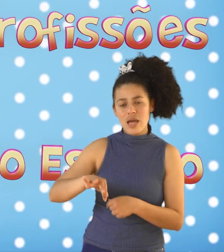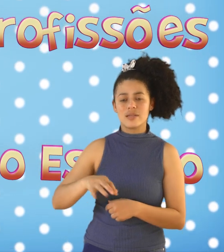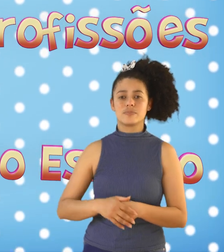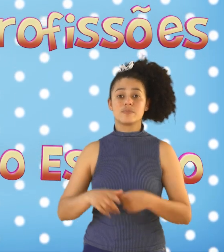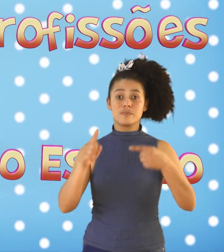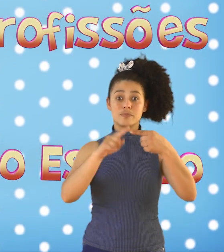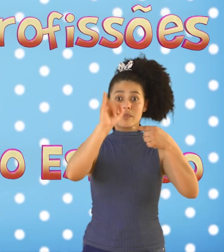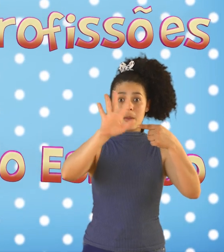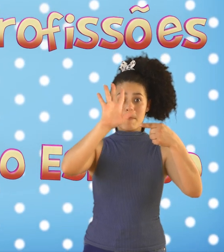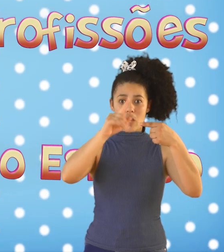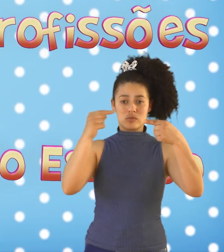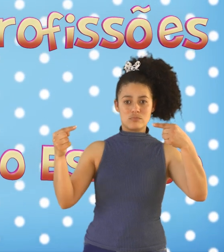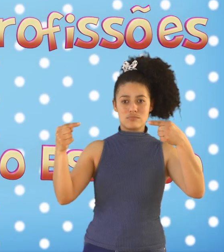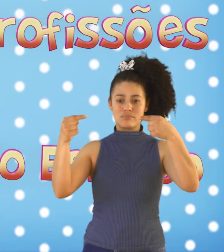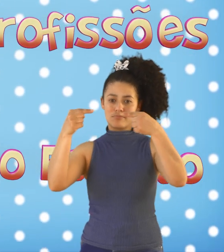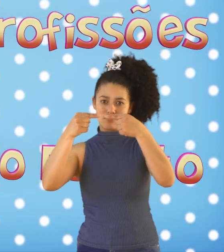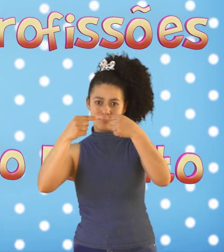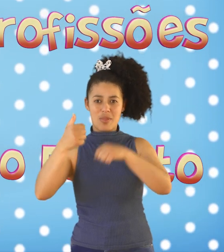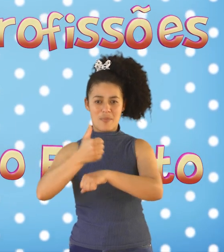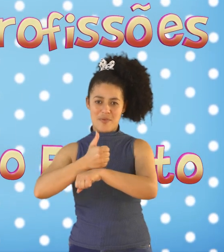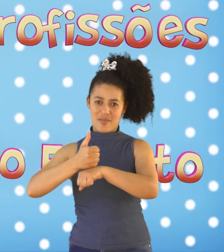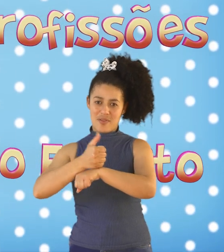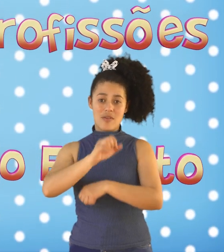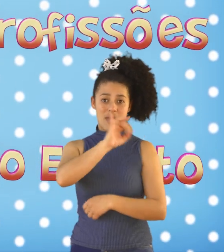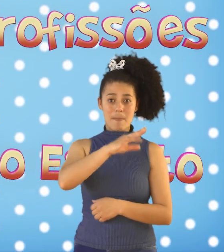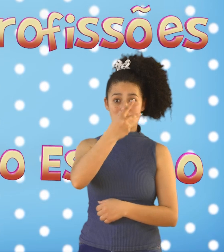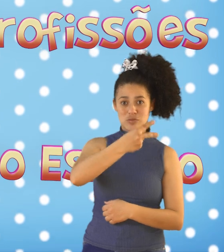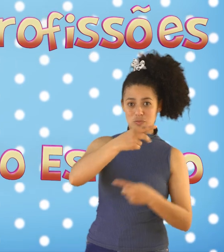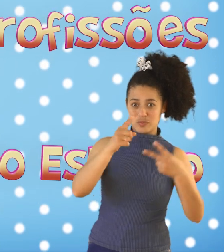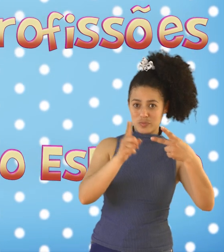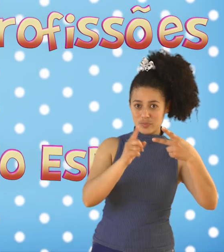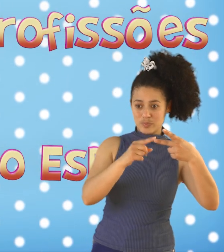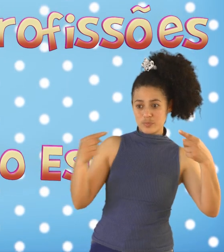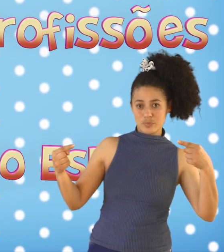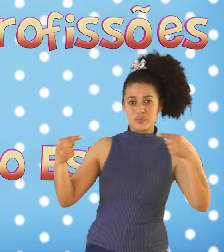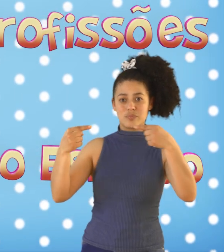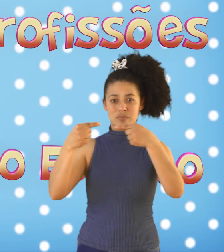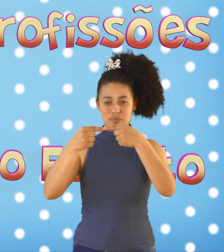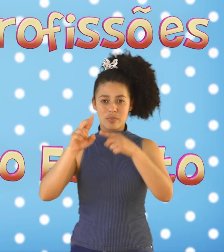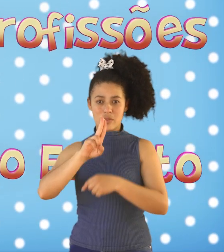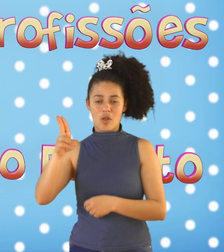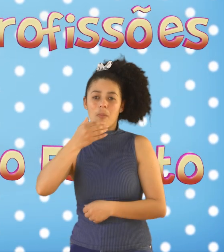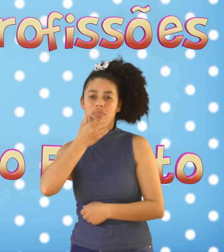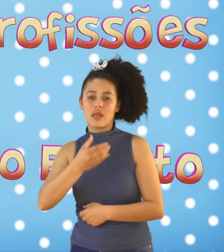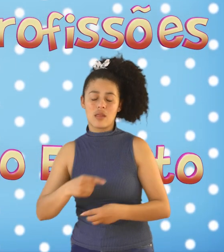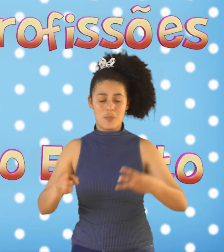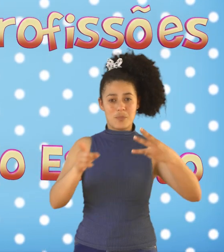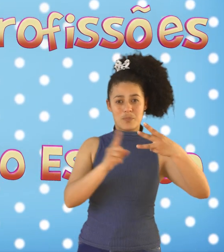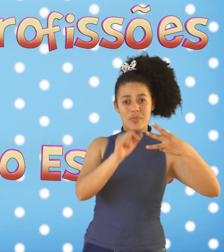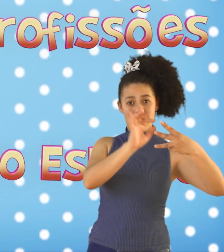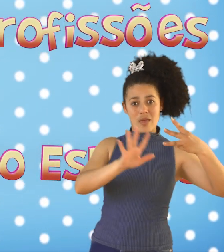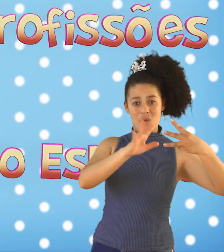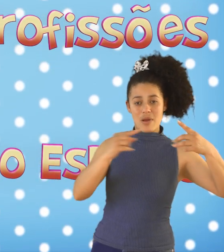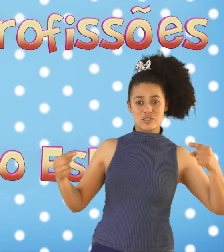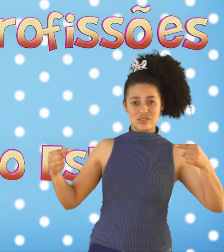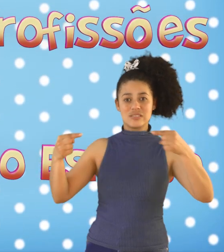1 Ligando com o tema Profissões Figura 2 Ligando com o tema O Natal Figura